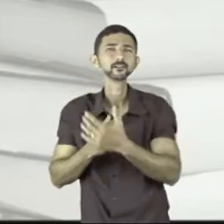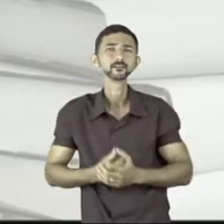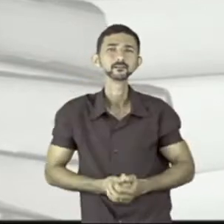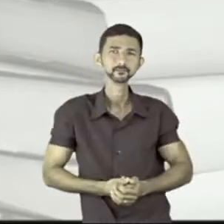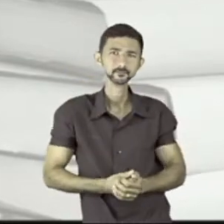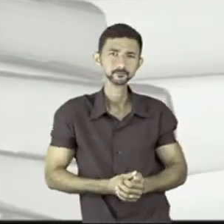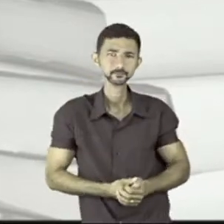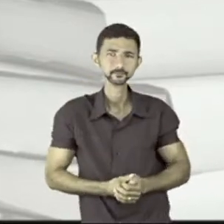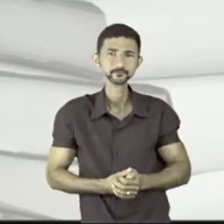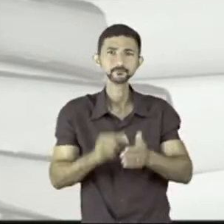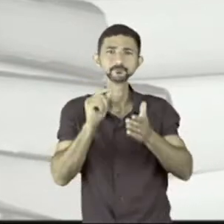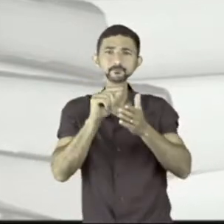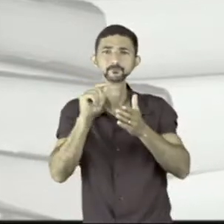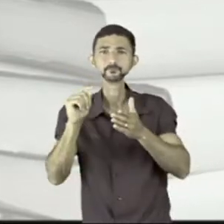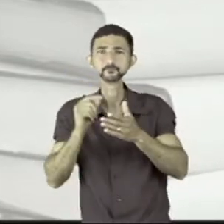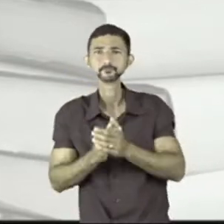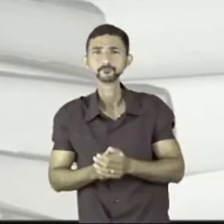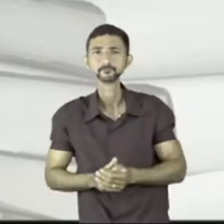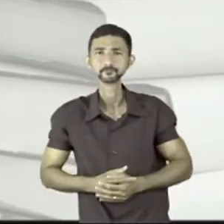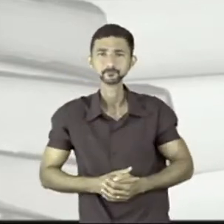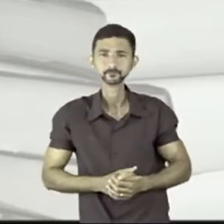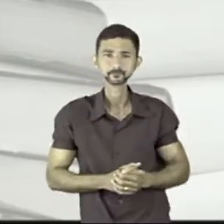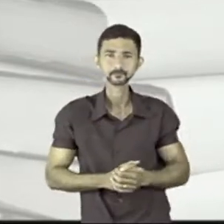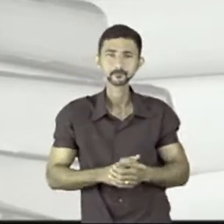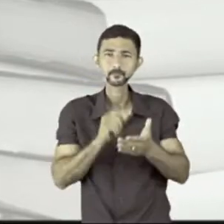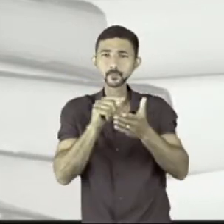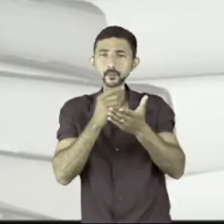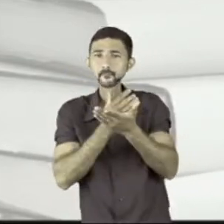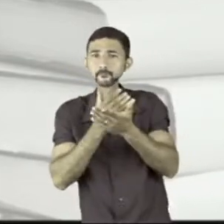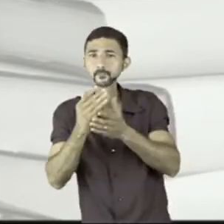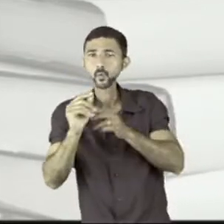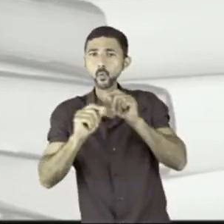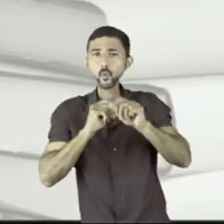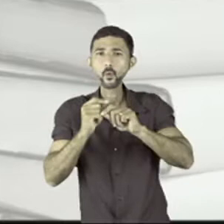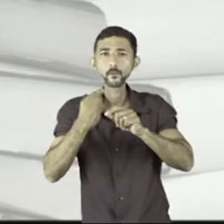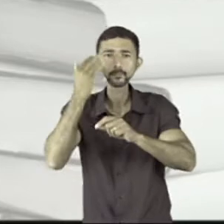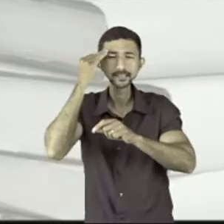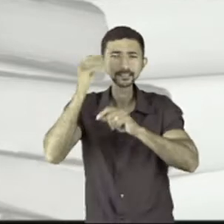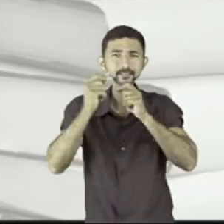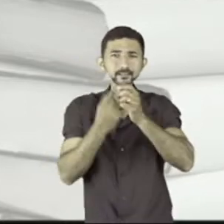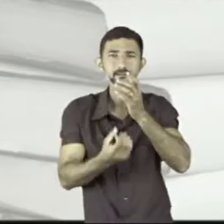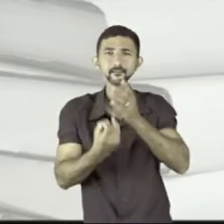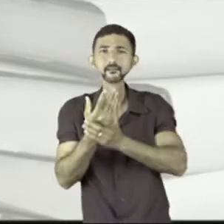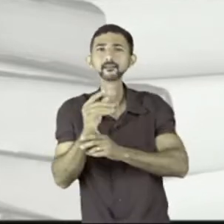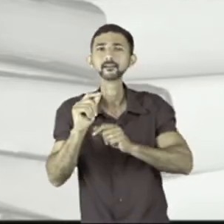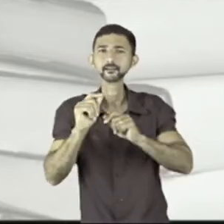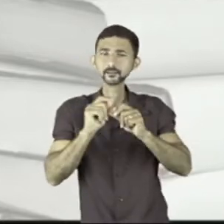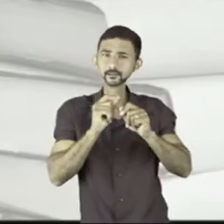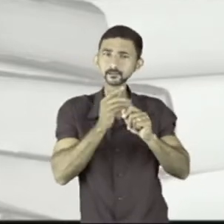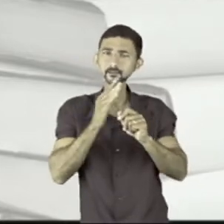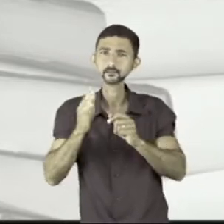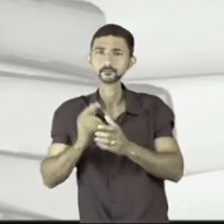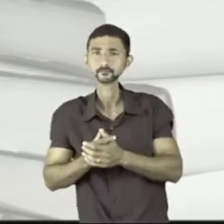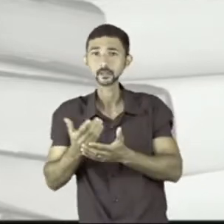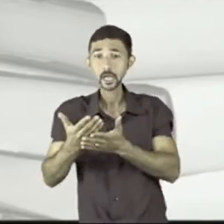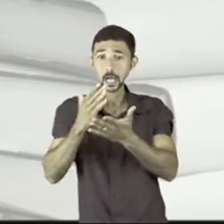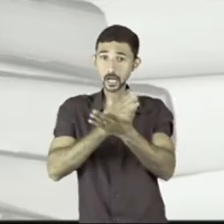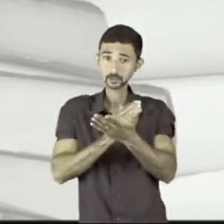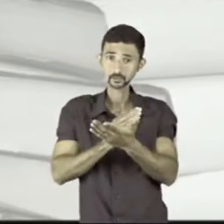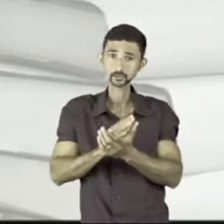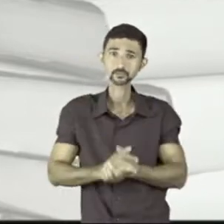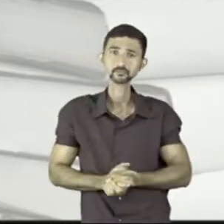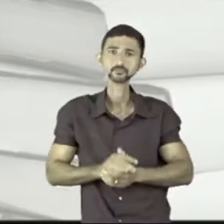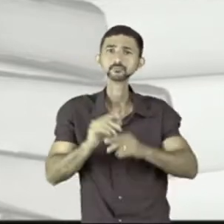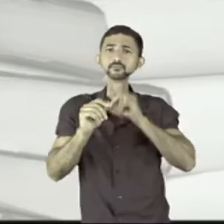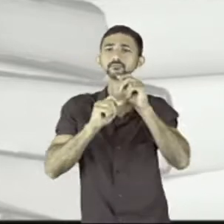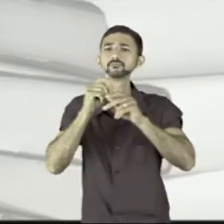é reticências. E esse sinal de pontuação, ele dá a entender para a gente que existiu algo antes disso aqui. Ou seja,